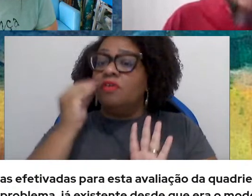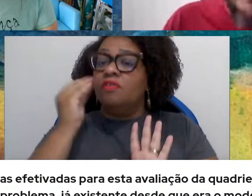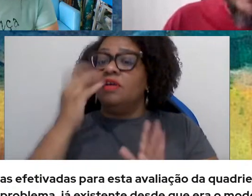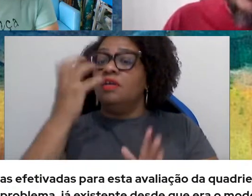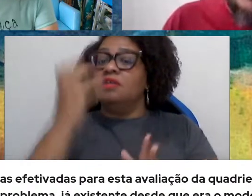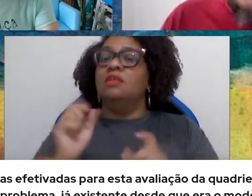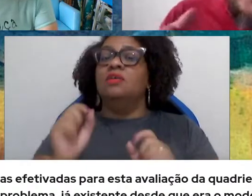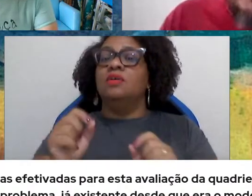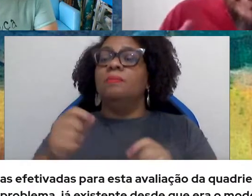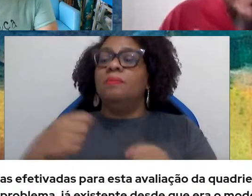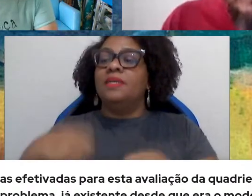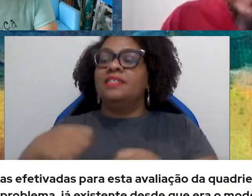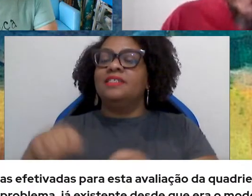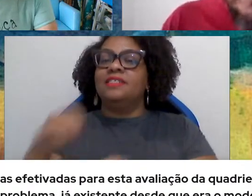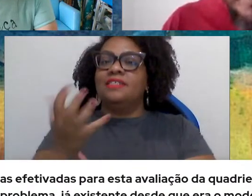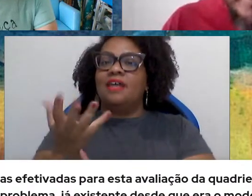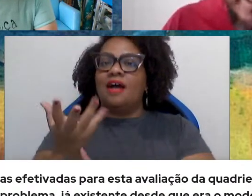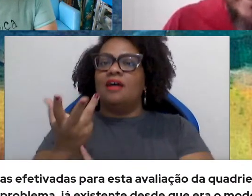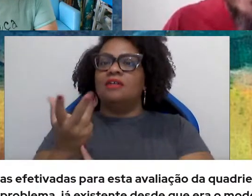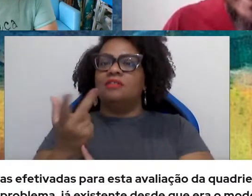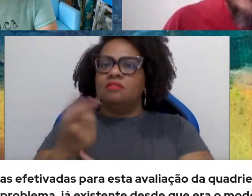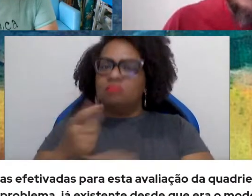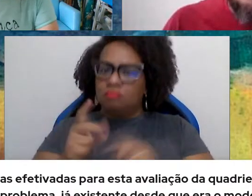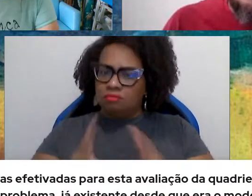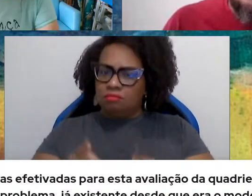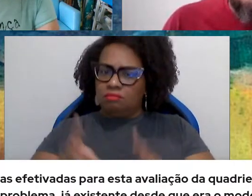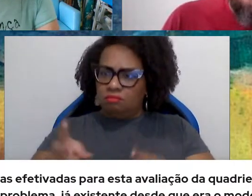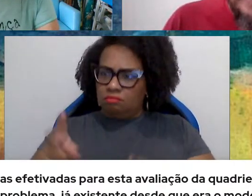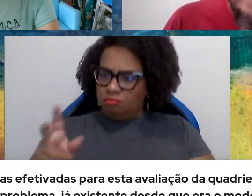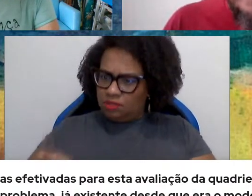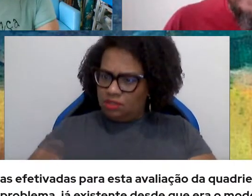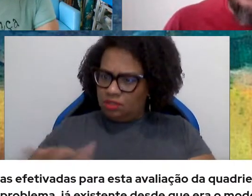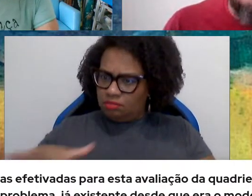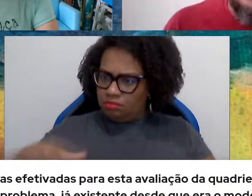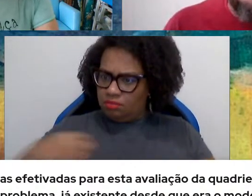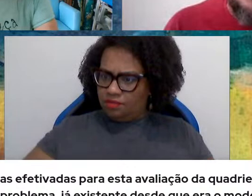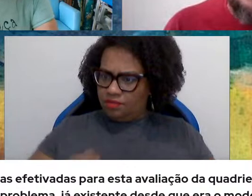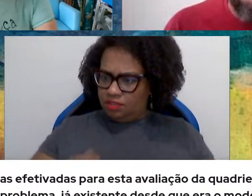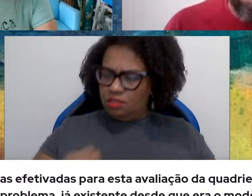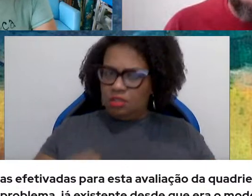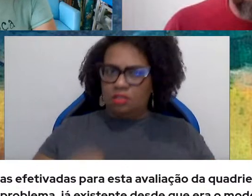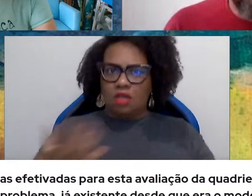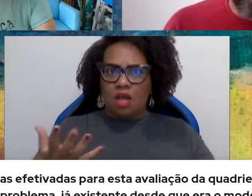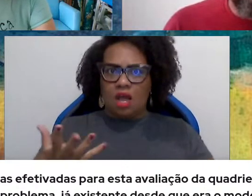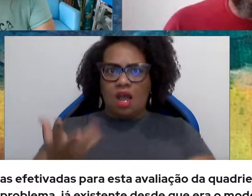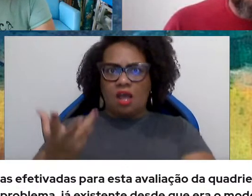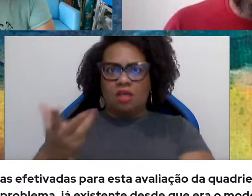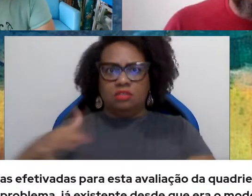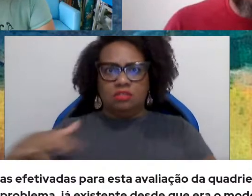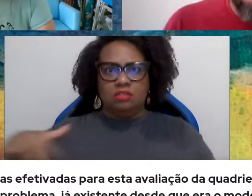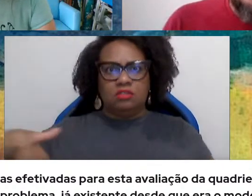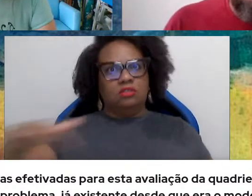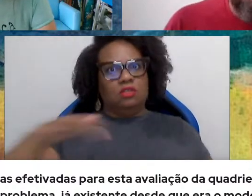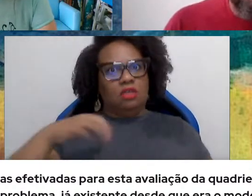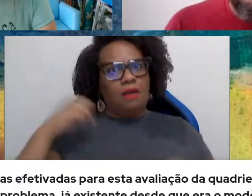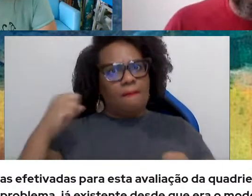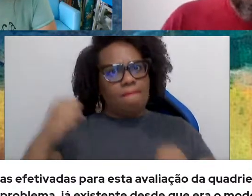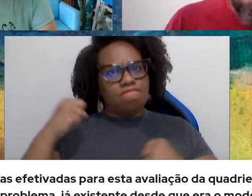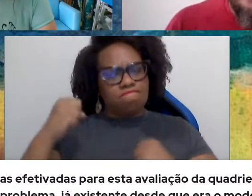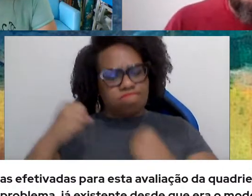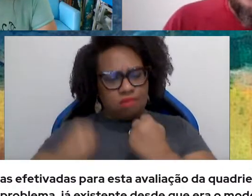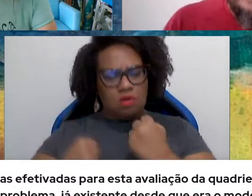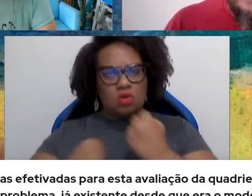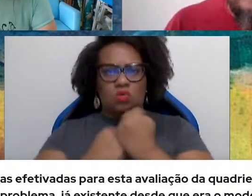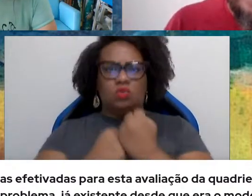área de artes, que é o quê? Manutenção da existência da área de artes, fortalecimento dessa área, né, então a gente estava num processo